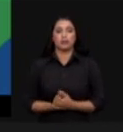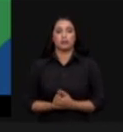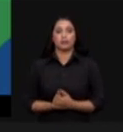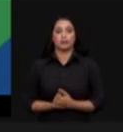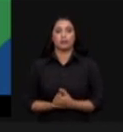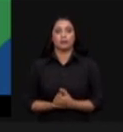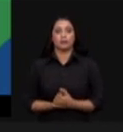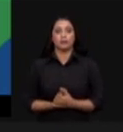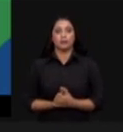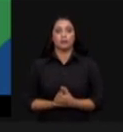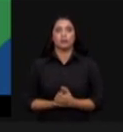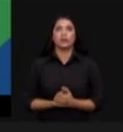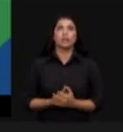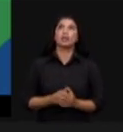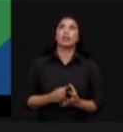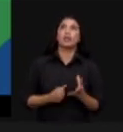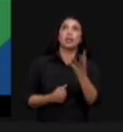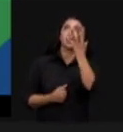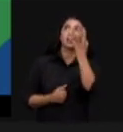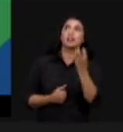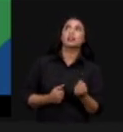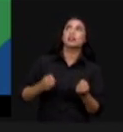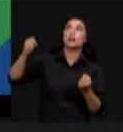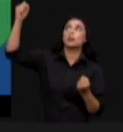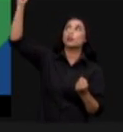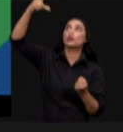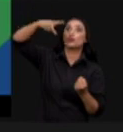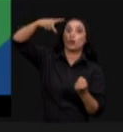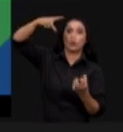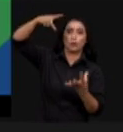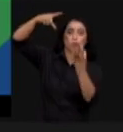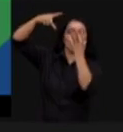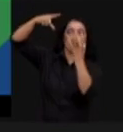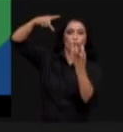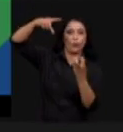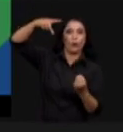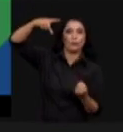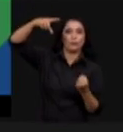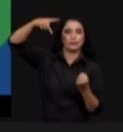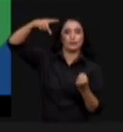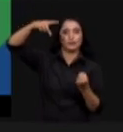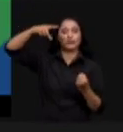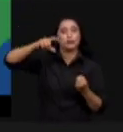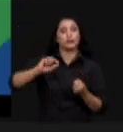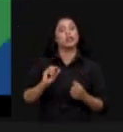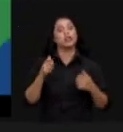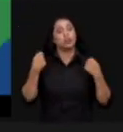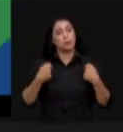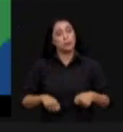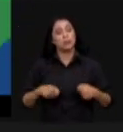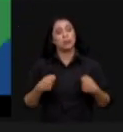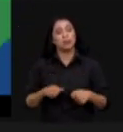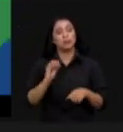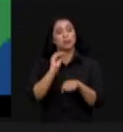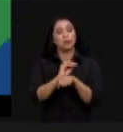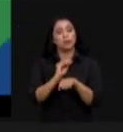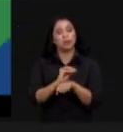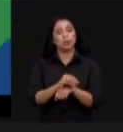vão ao sol este cuidado faz com que seu jardim vista de dentro da floresta